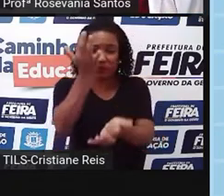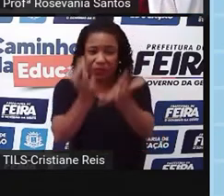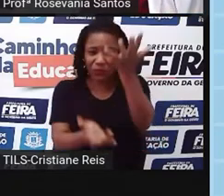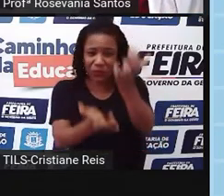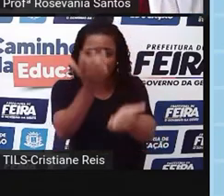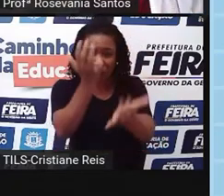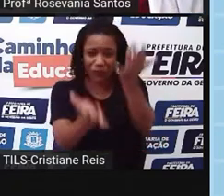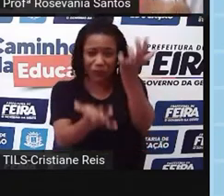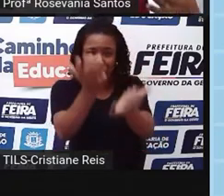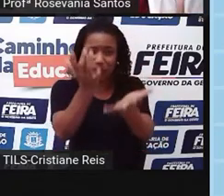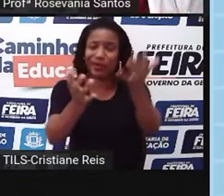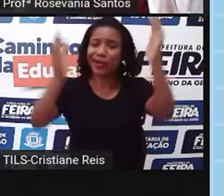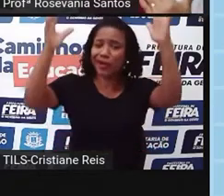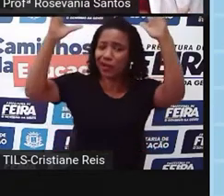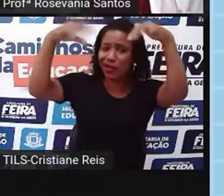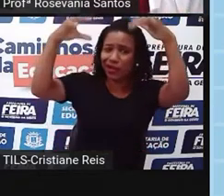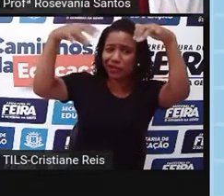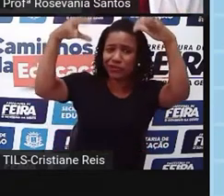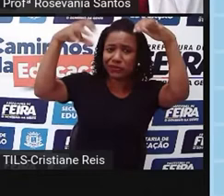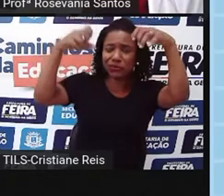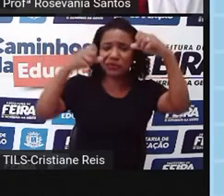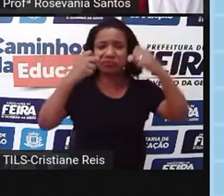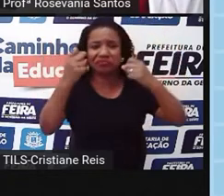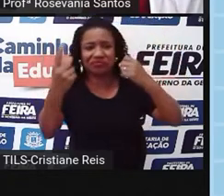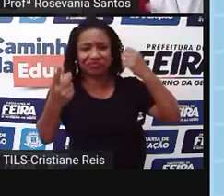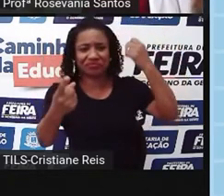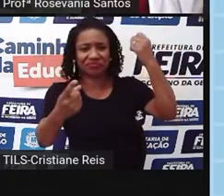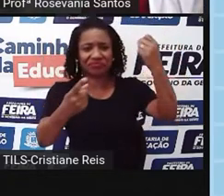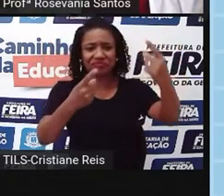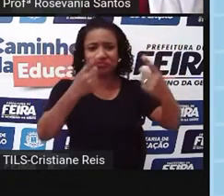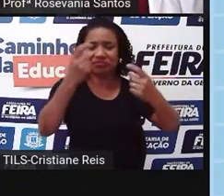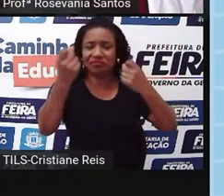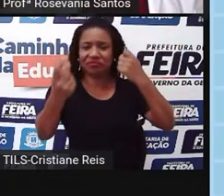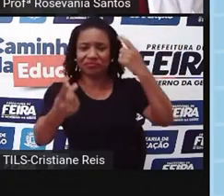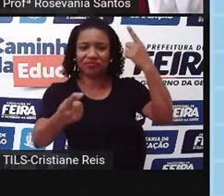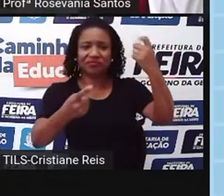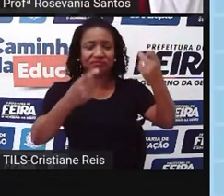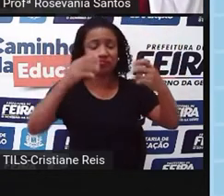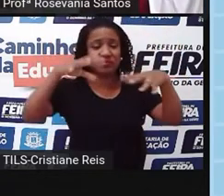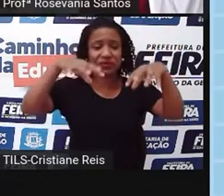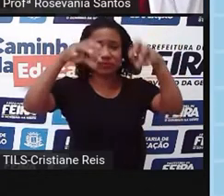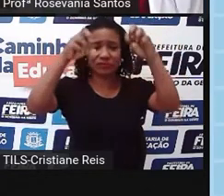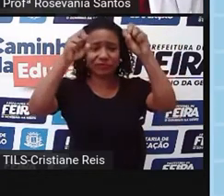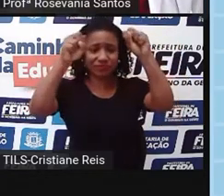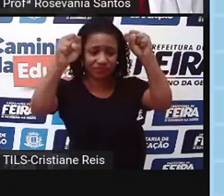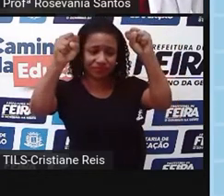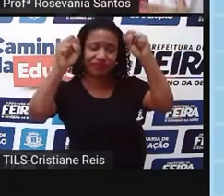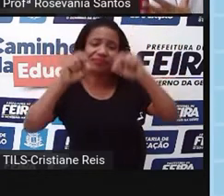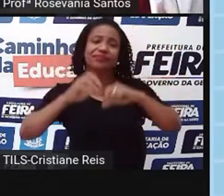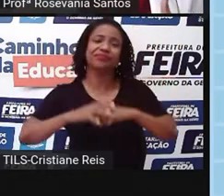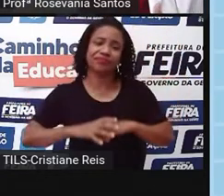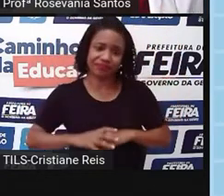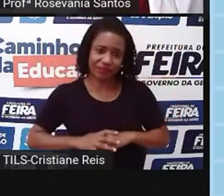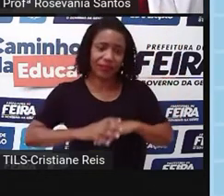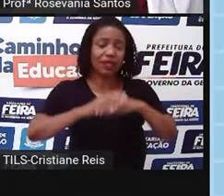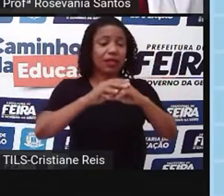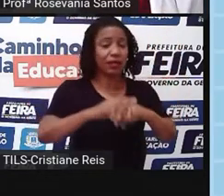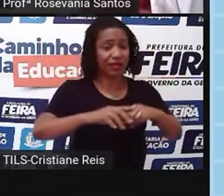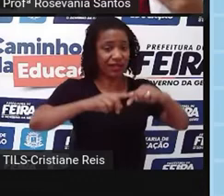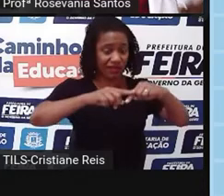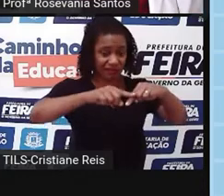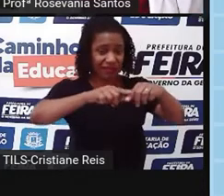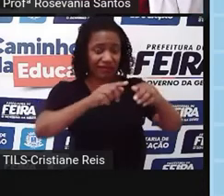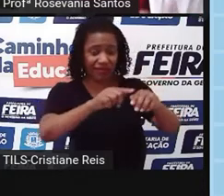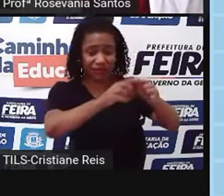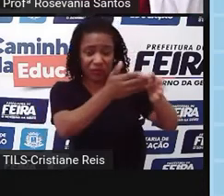consecutivos. Cada ano só aumentando a área que vai sendo destruída. Então, essas alterações que o homem vem